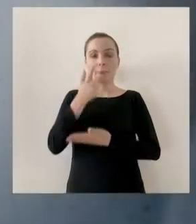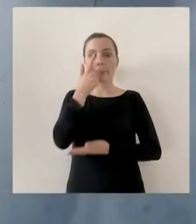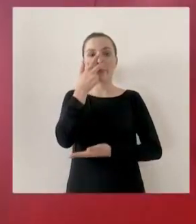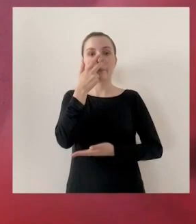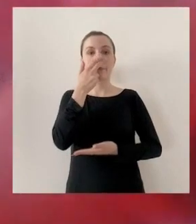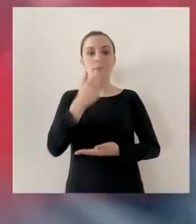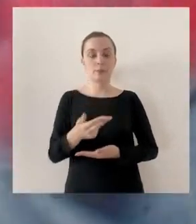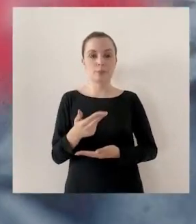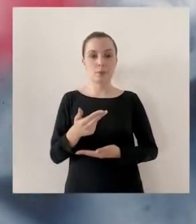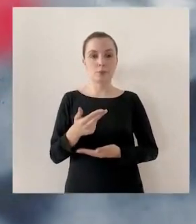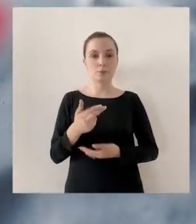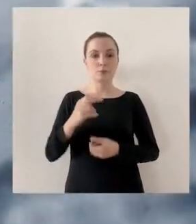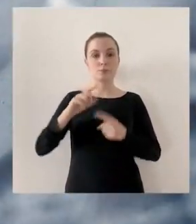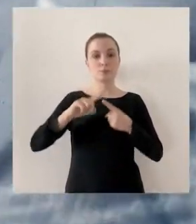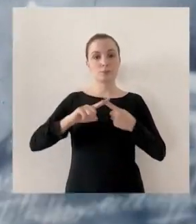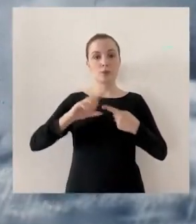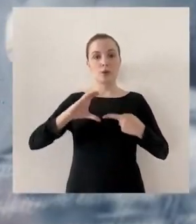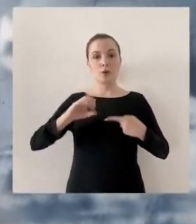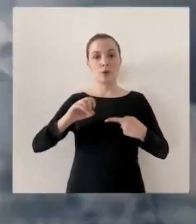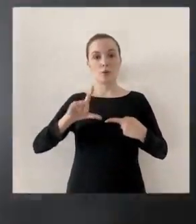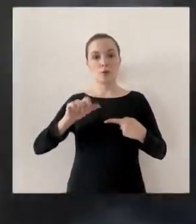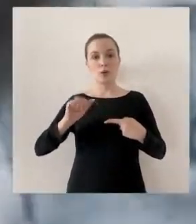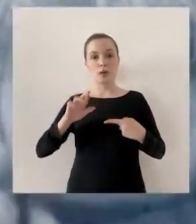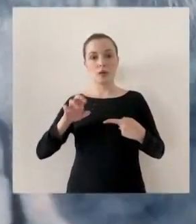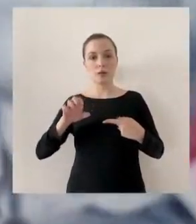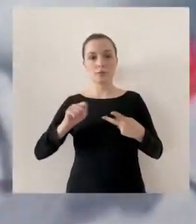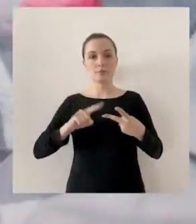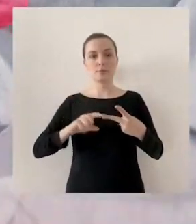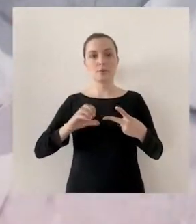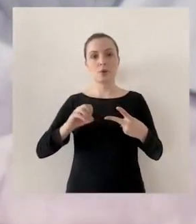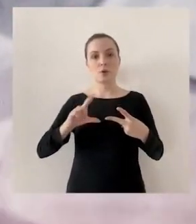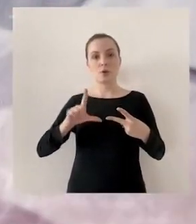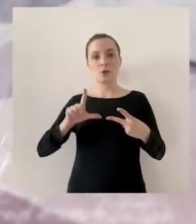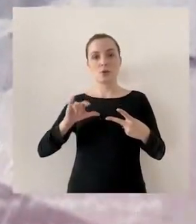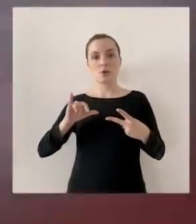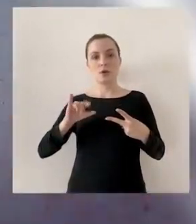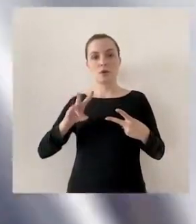pelos mesmos. Colares, Olívio,